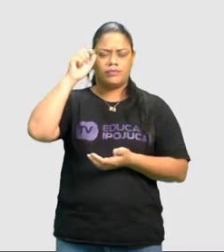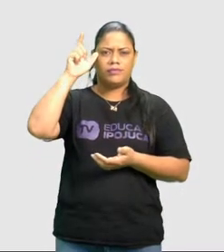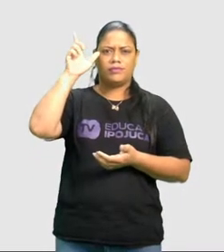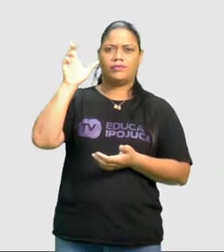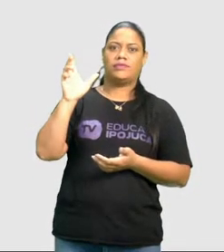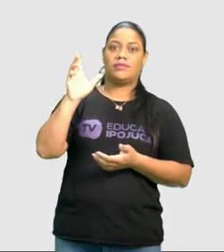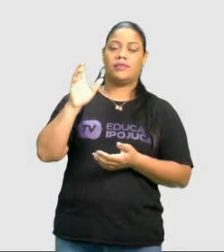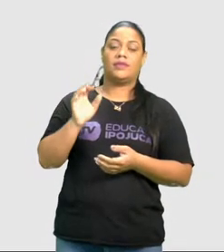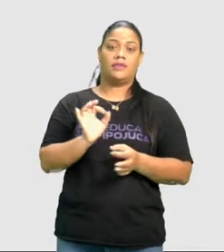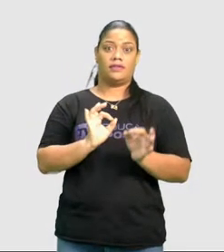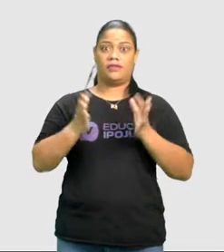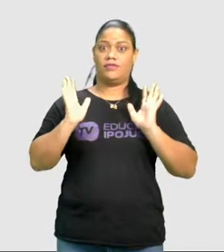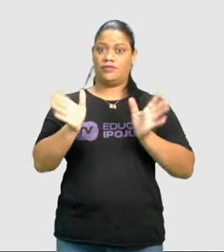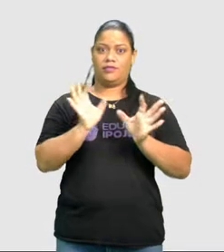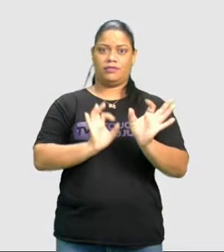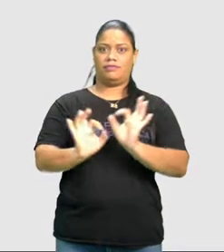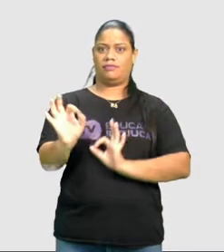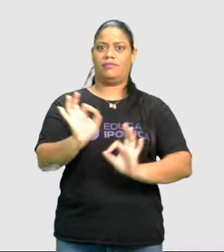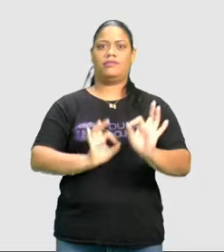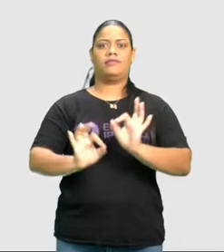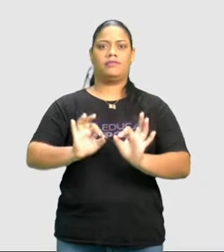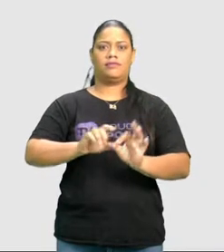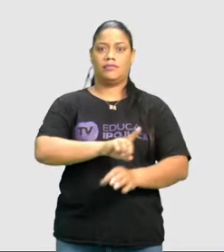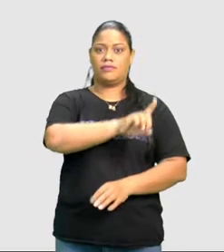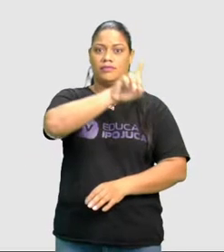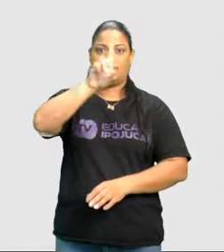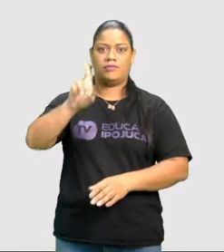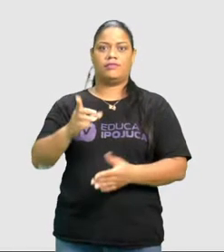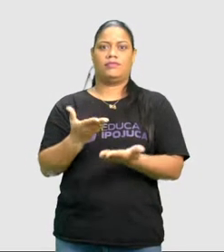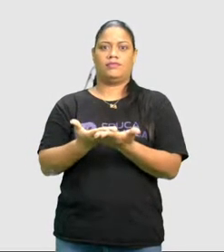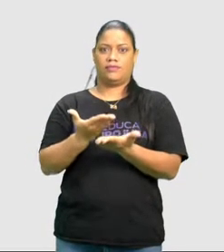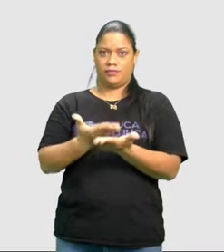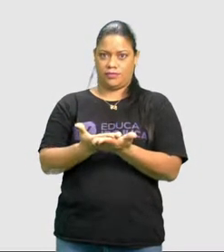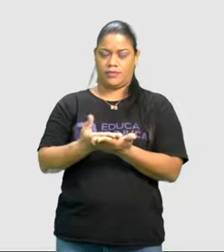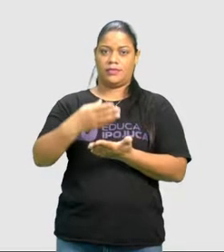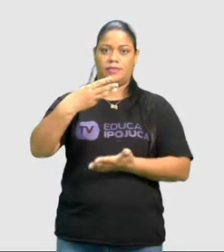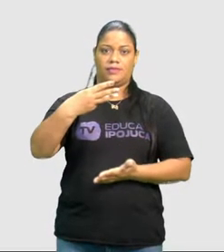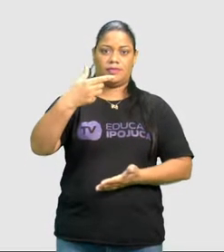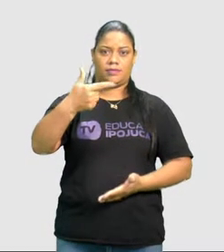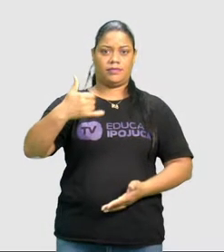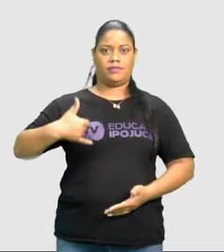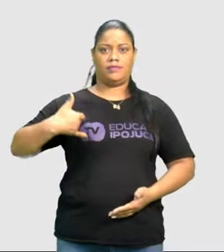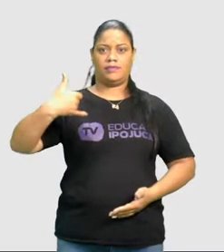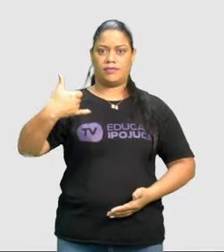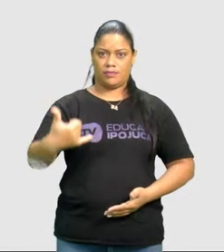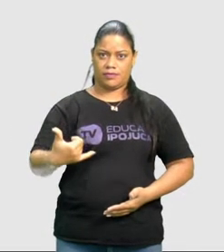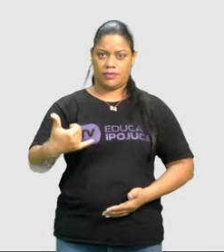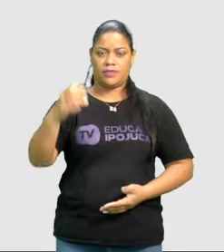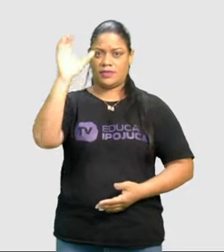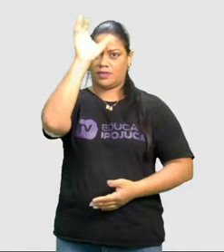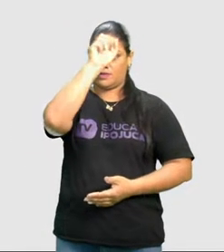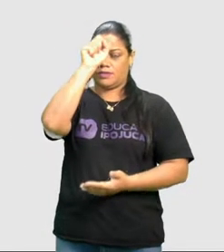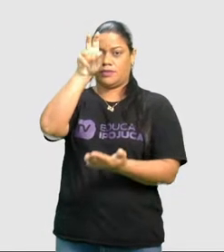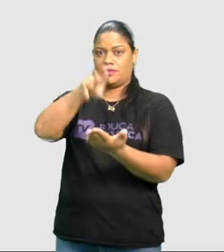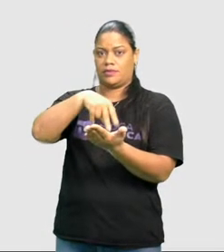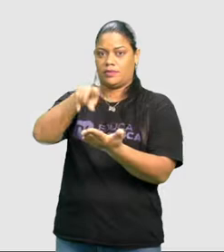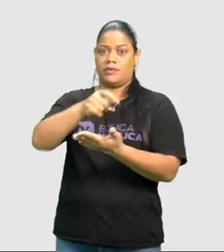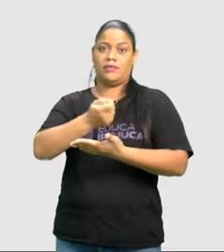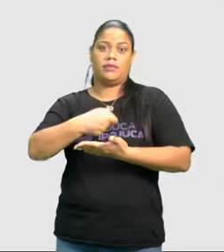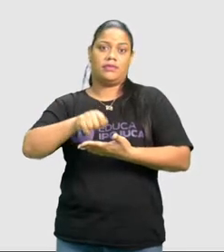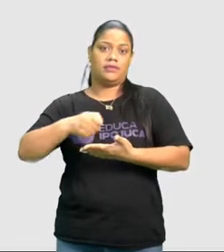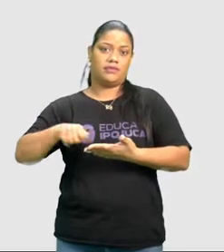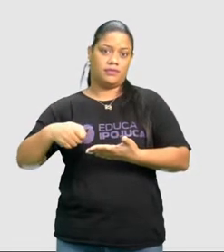dos Santos já está pronta para mais um dia de aula. Aos 32 anos, ela está aprendendo a ler e